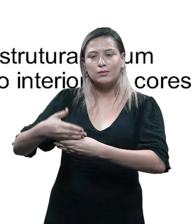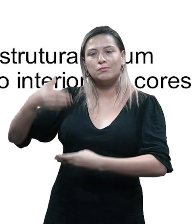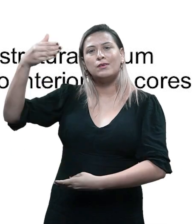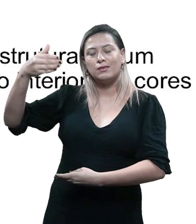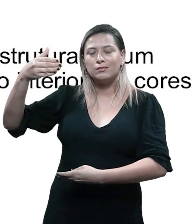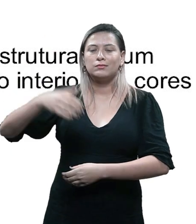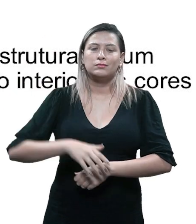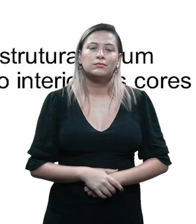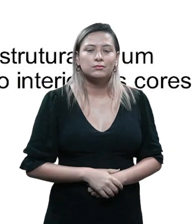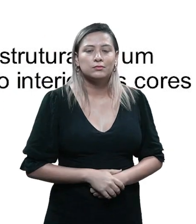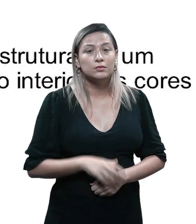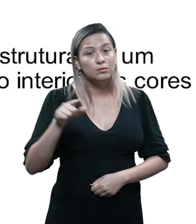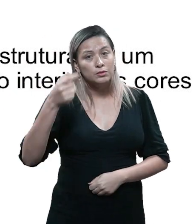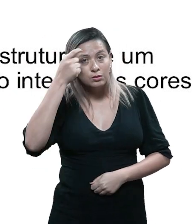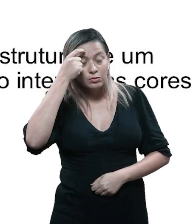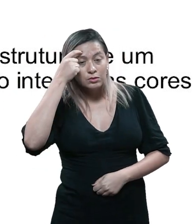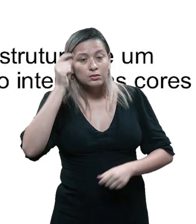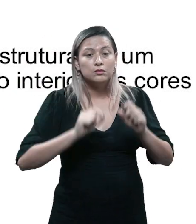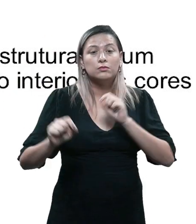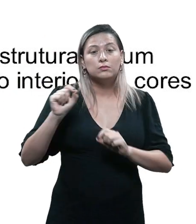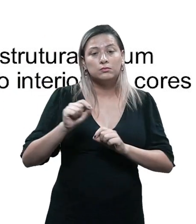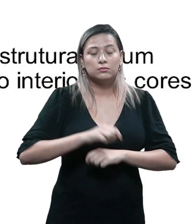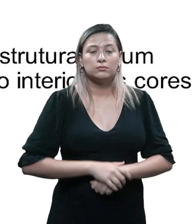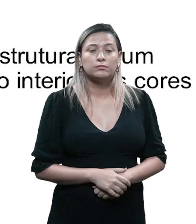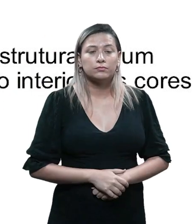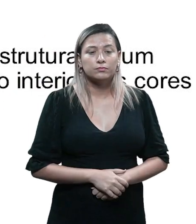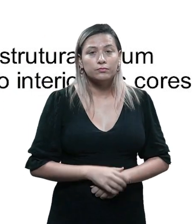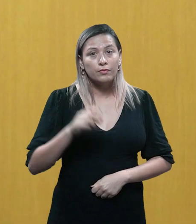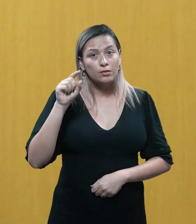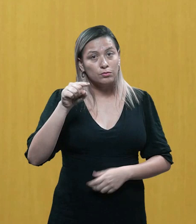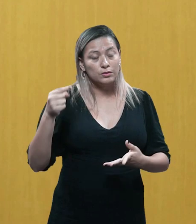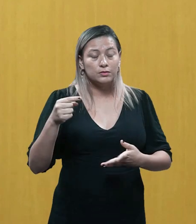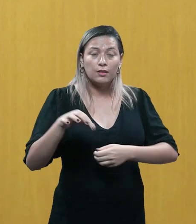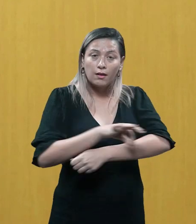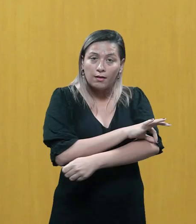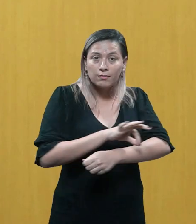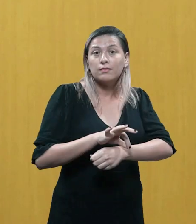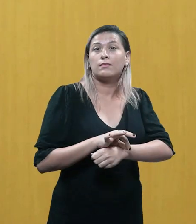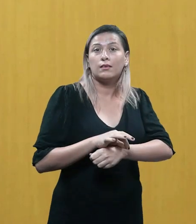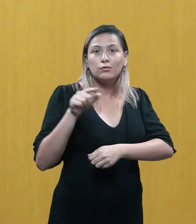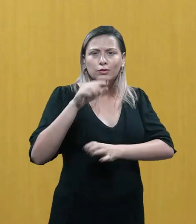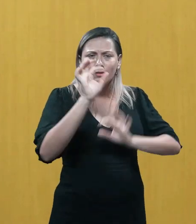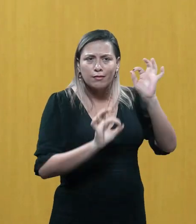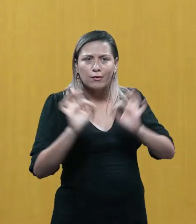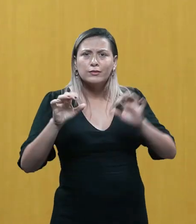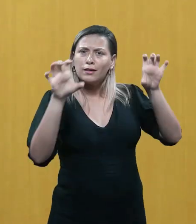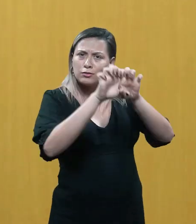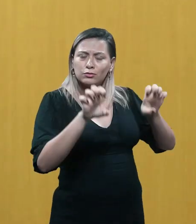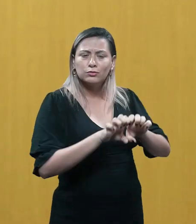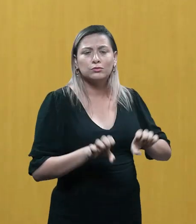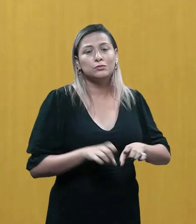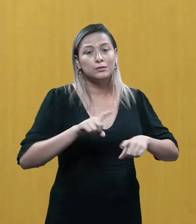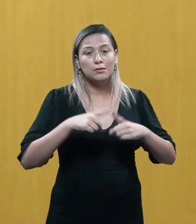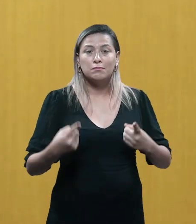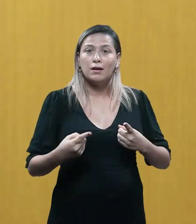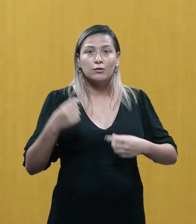estrutura de um prédio e sabe que outros vão escolher as paredes. Então, é importante que você tenha consciência disso. Você, como